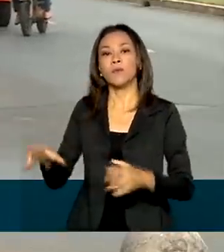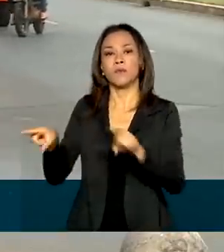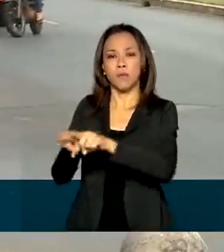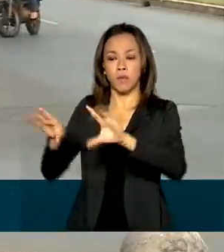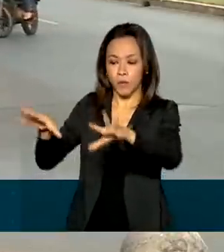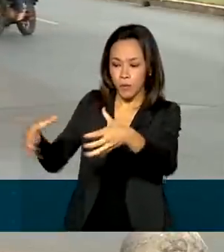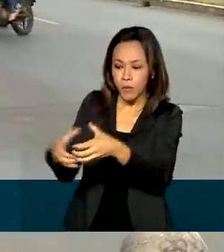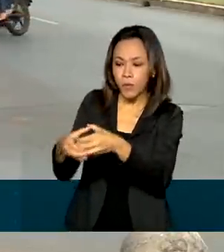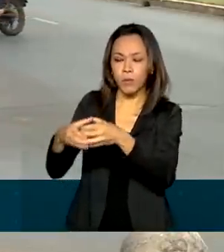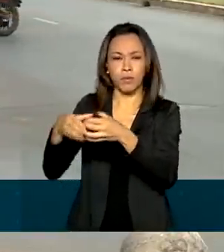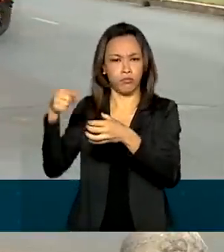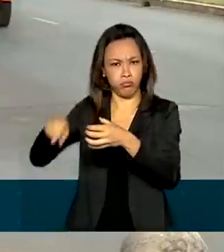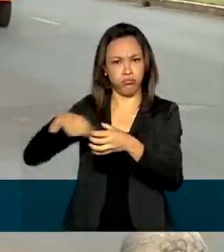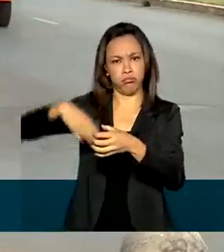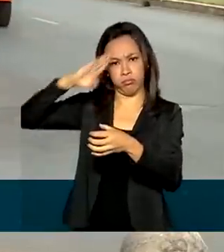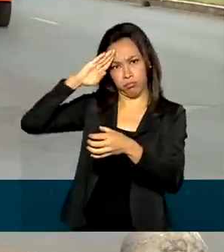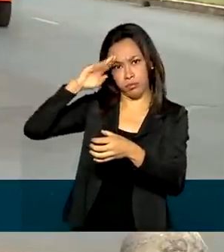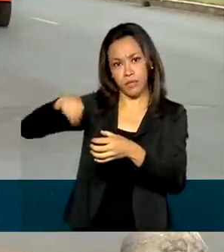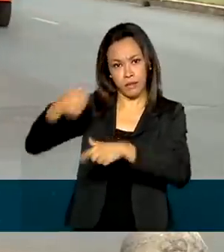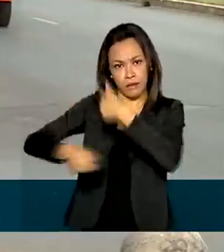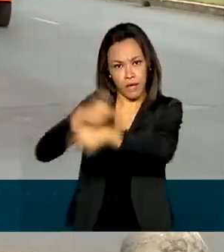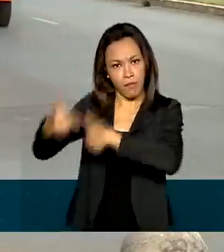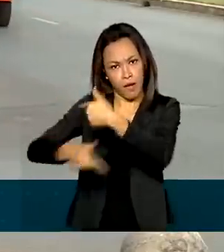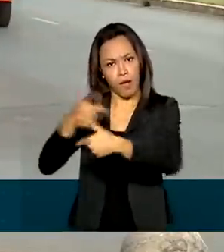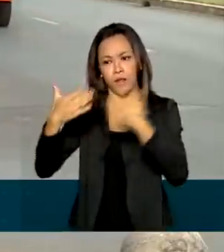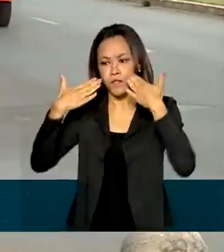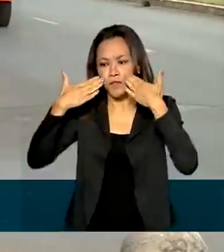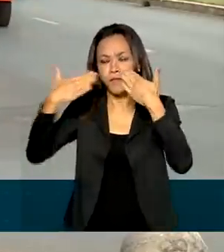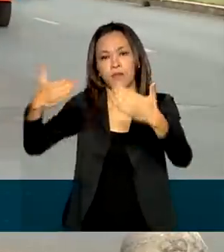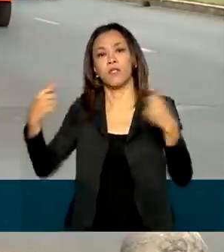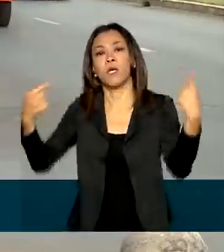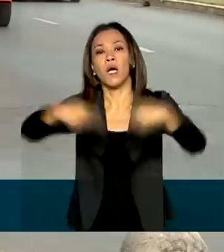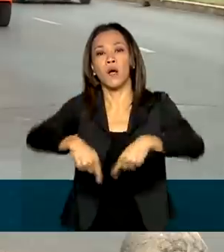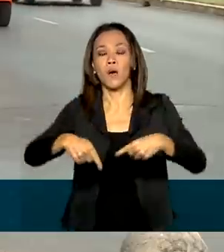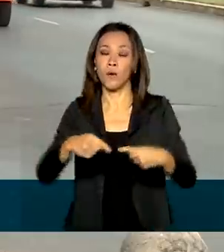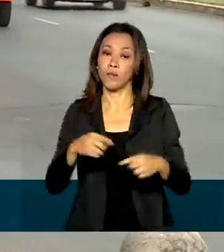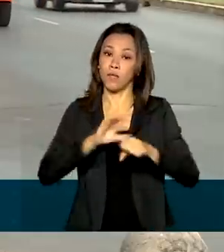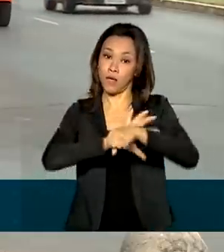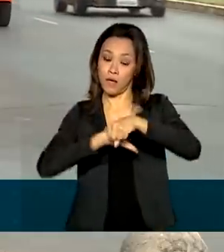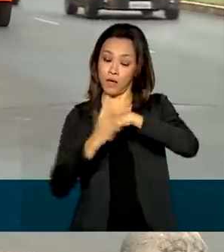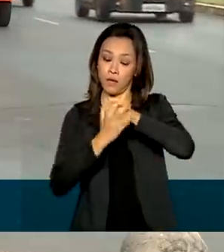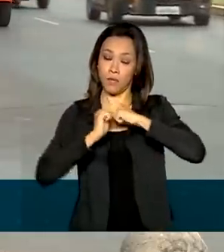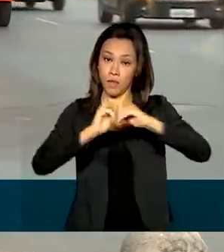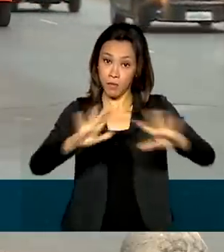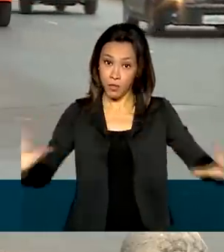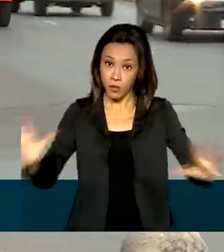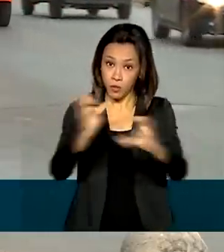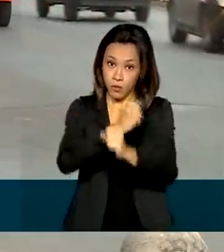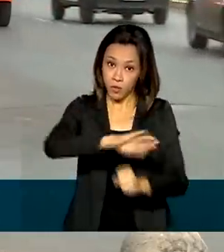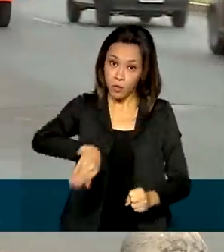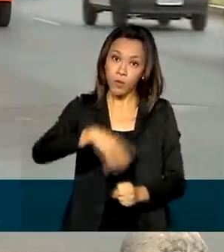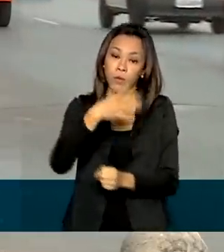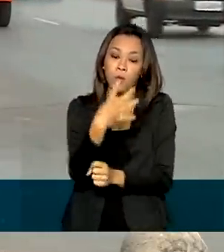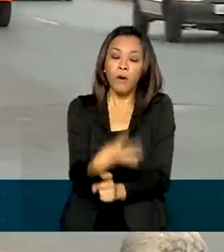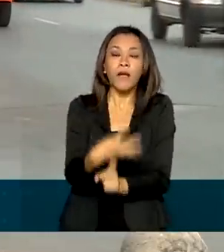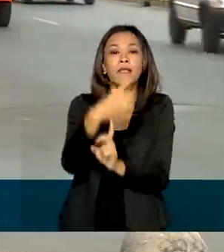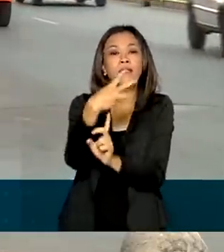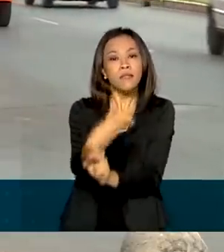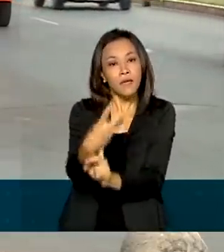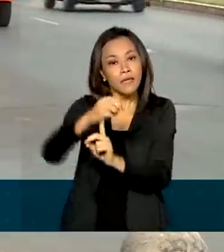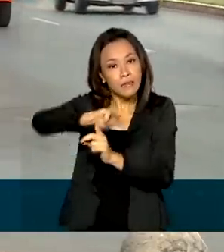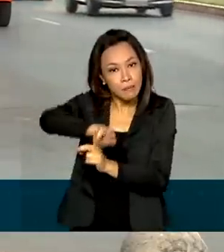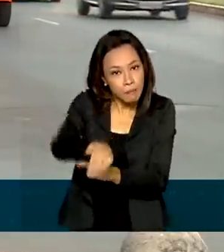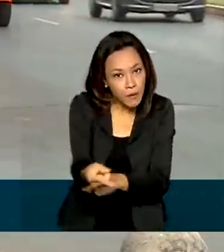que atuam na linha de frente do combate à pandemia. Com esse novo lote, as entregas somam 43 milhões de unidades